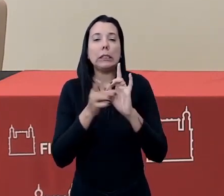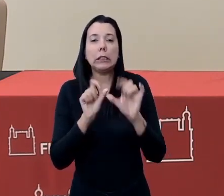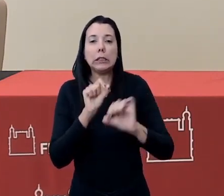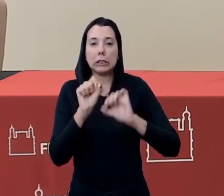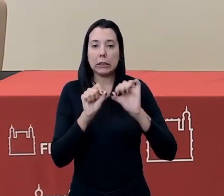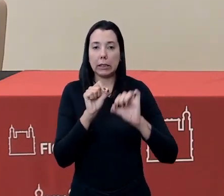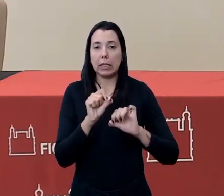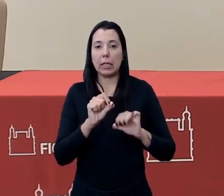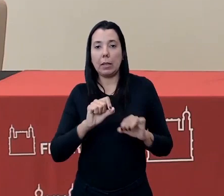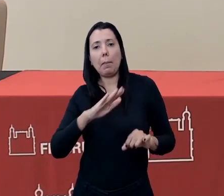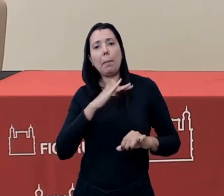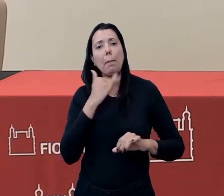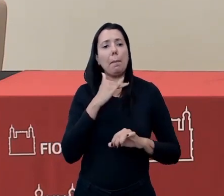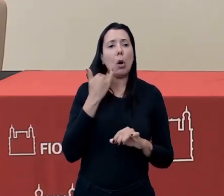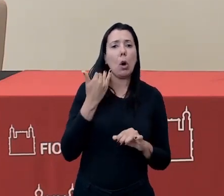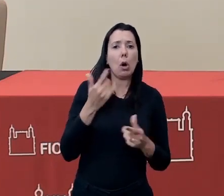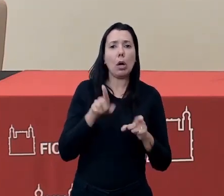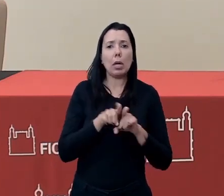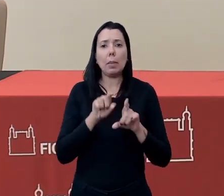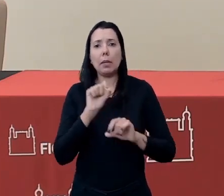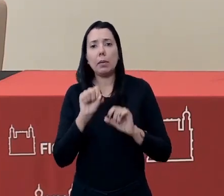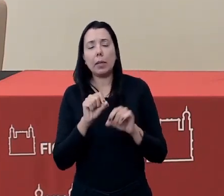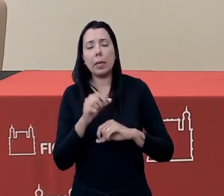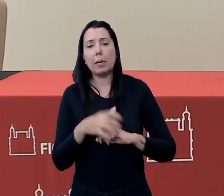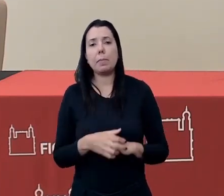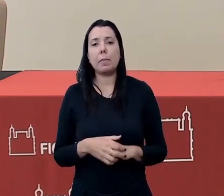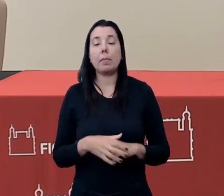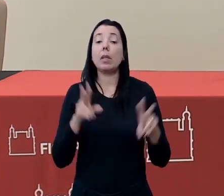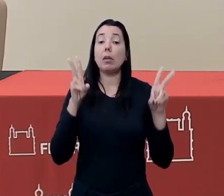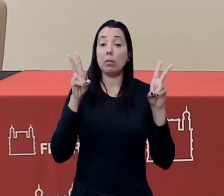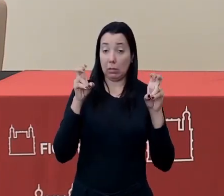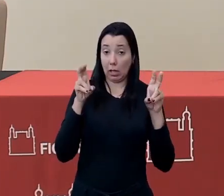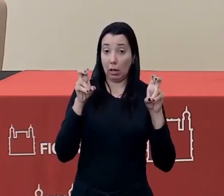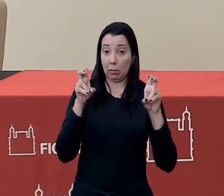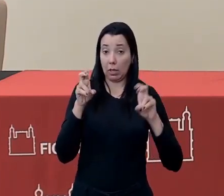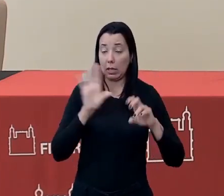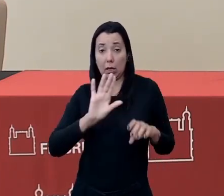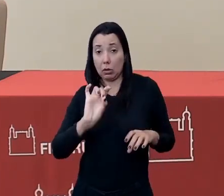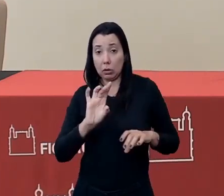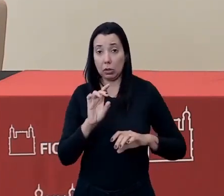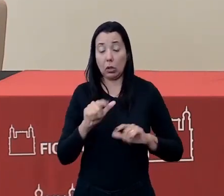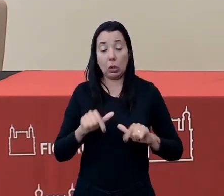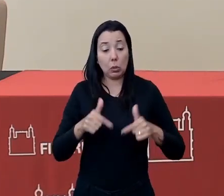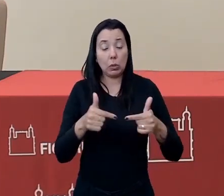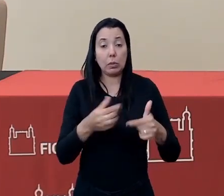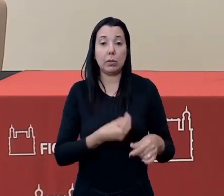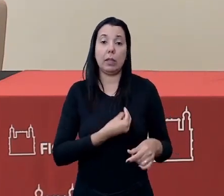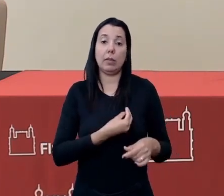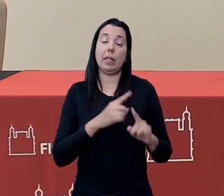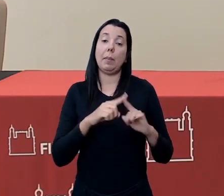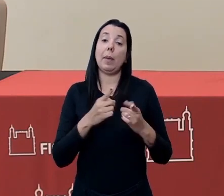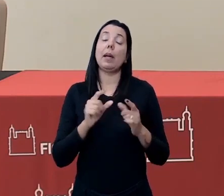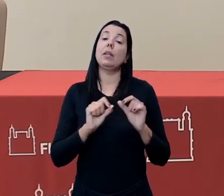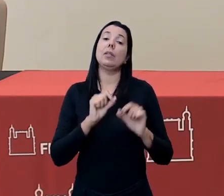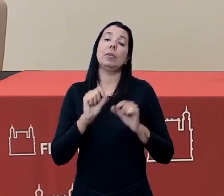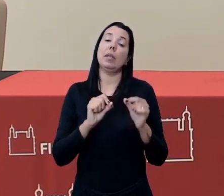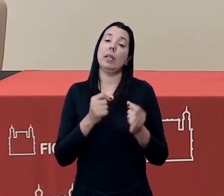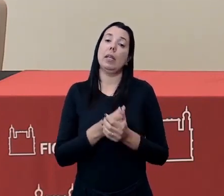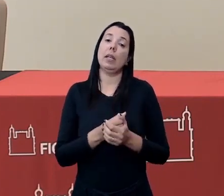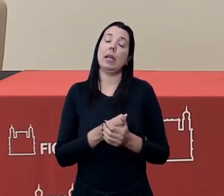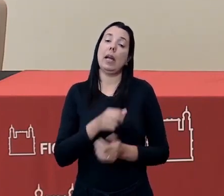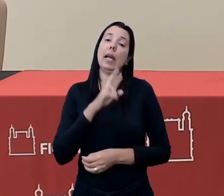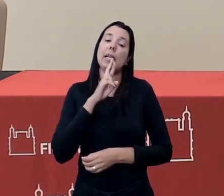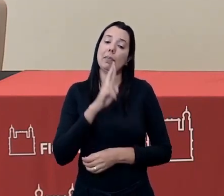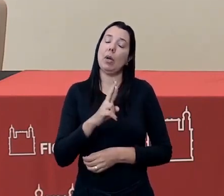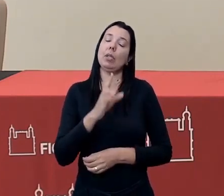mote, digamos assim, como um tema, não só em defesa pela vida, mas o de dar a